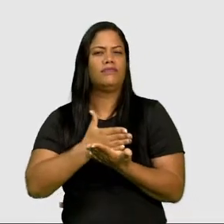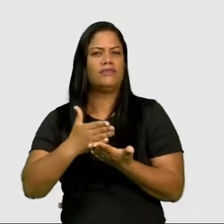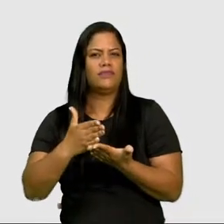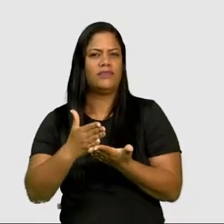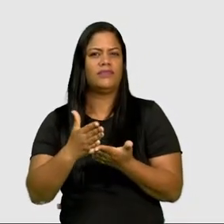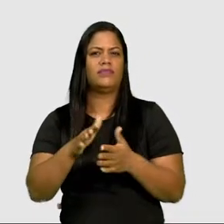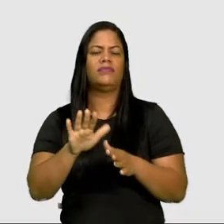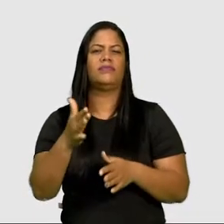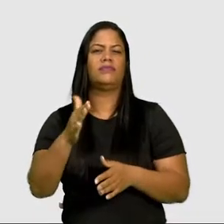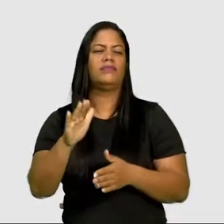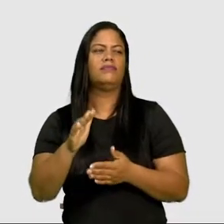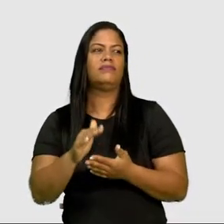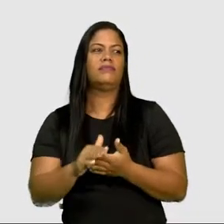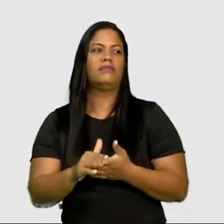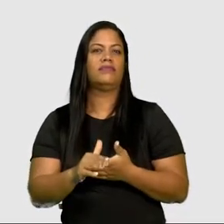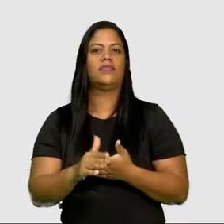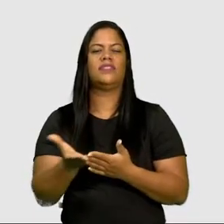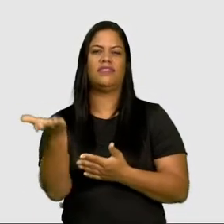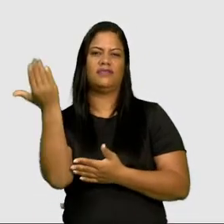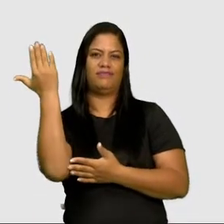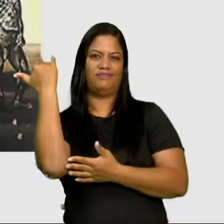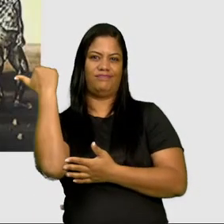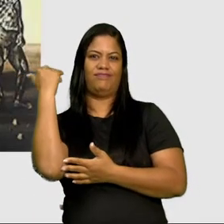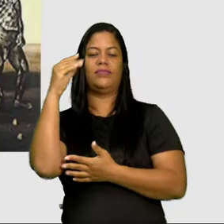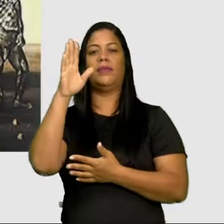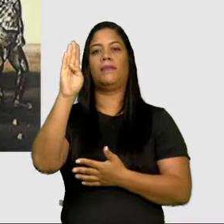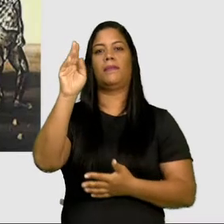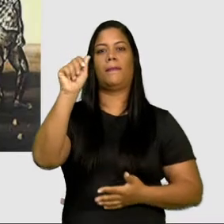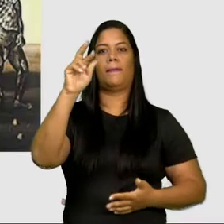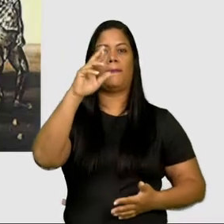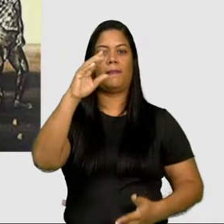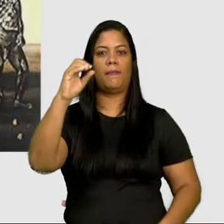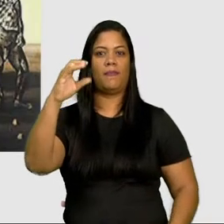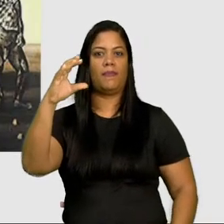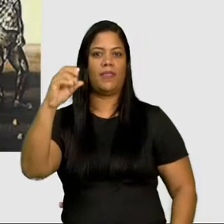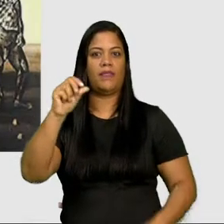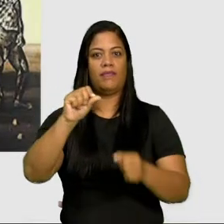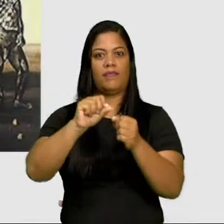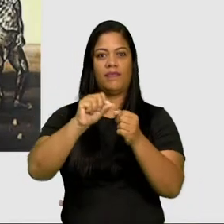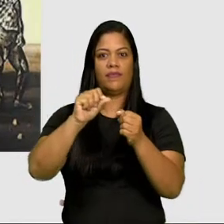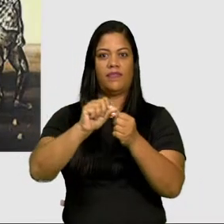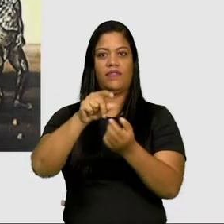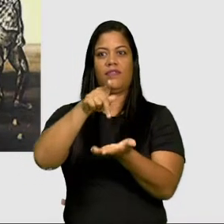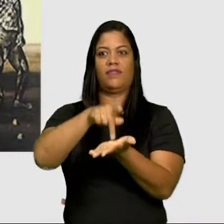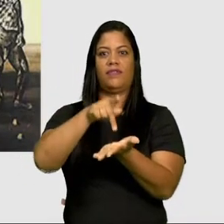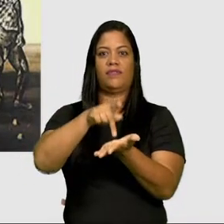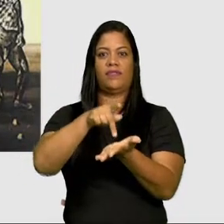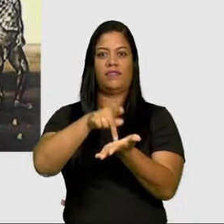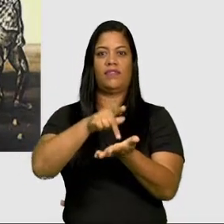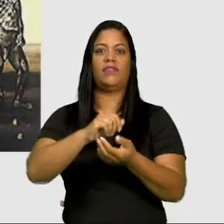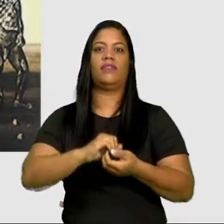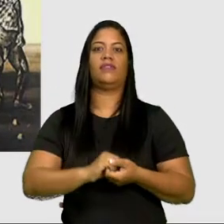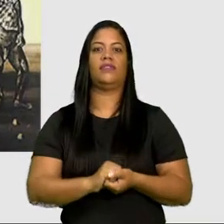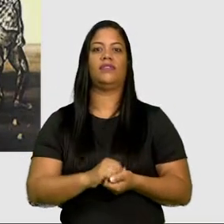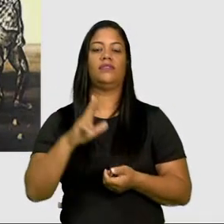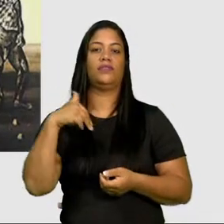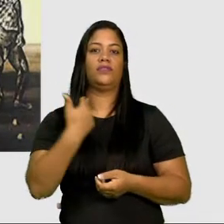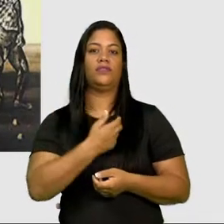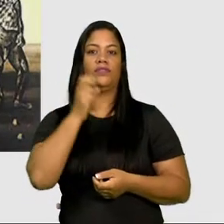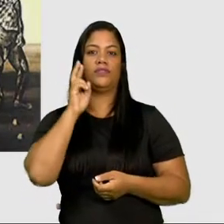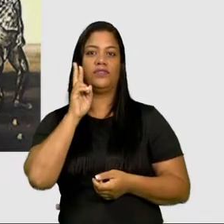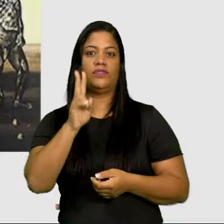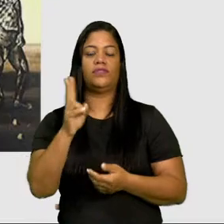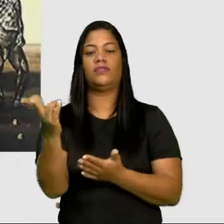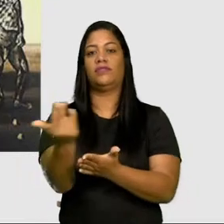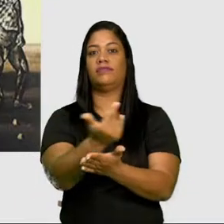atrás, no barroco, no realismo, é como se eles fossem criar uma realidade que existe. É o que a gente vê aqui nessa